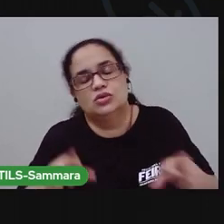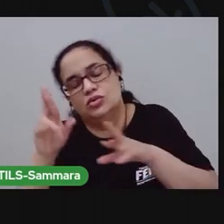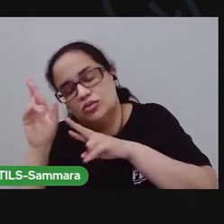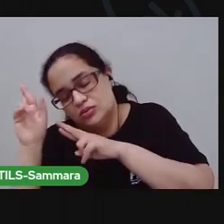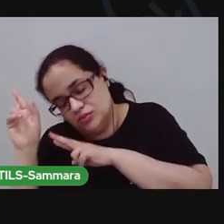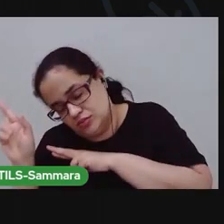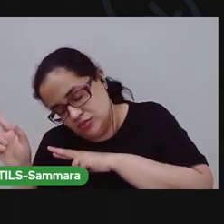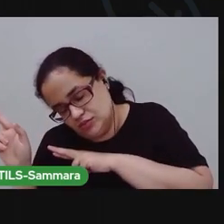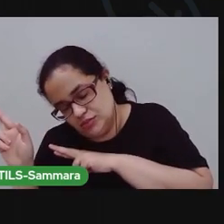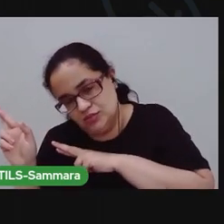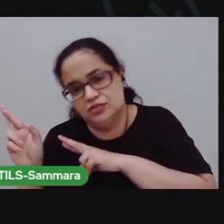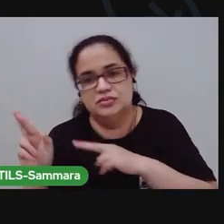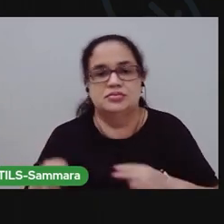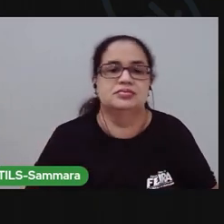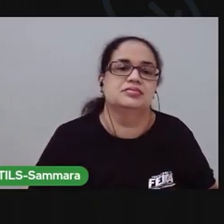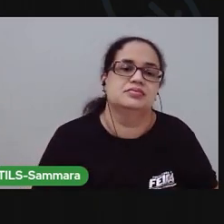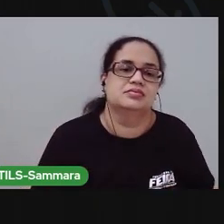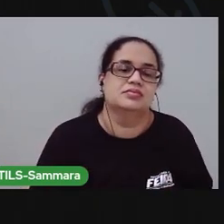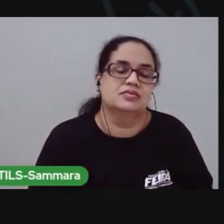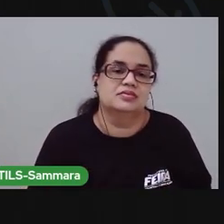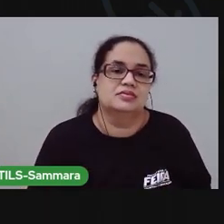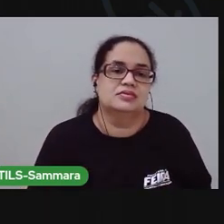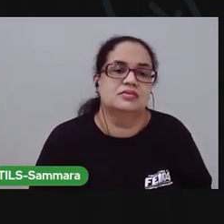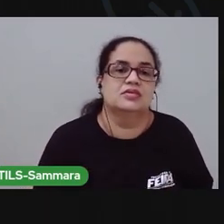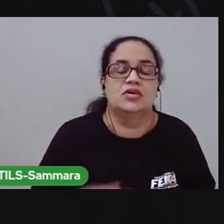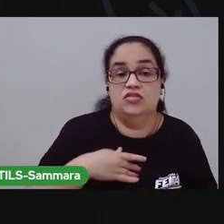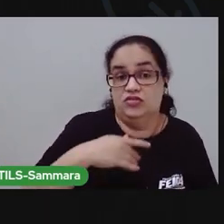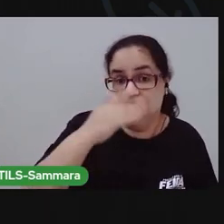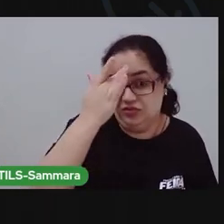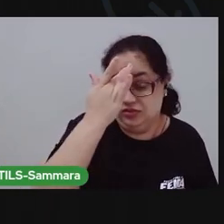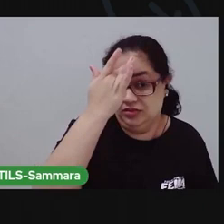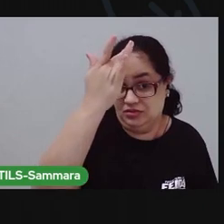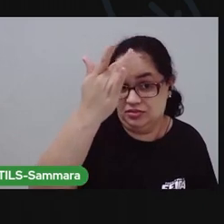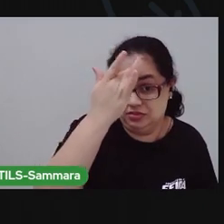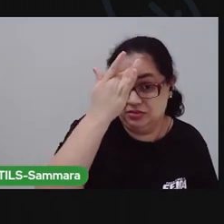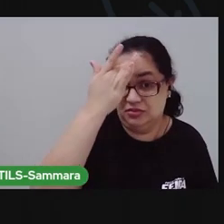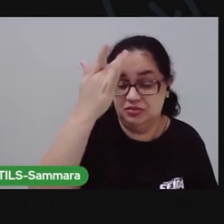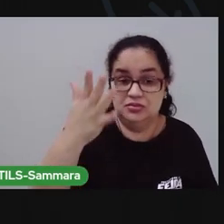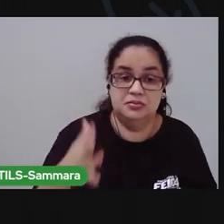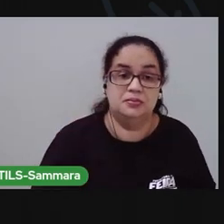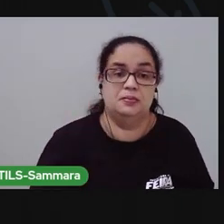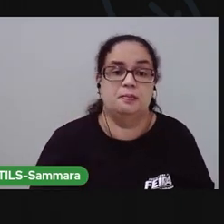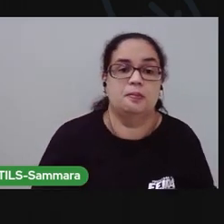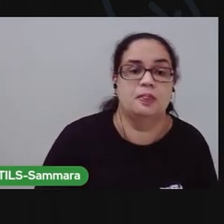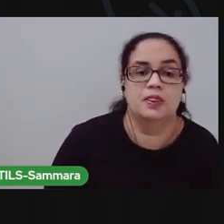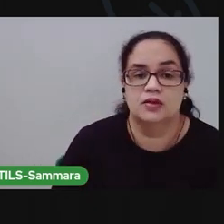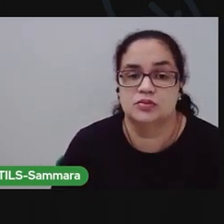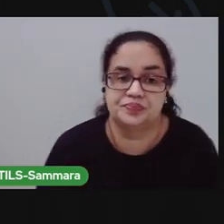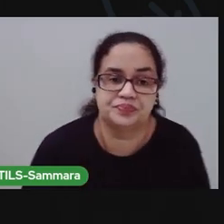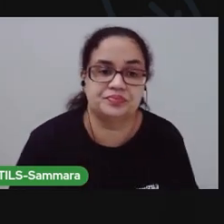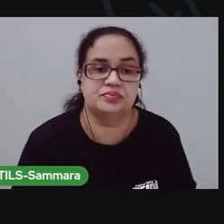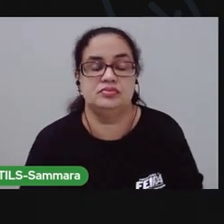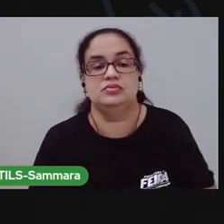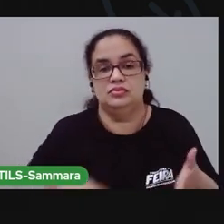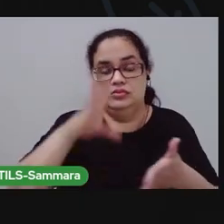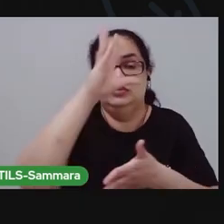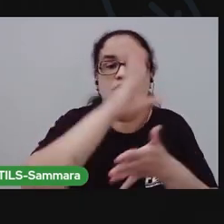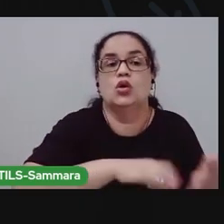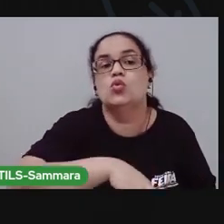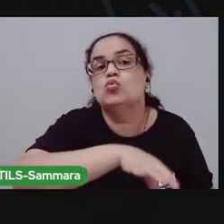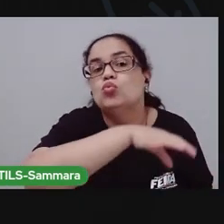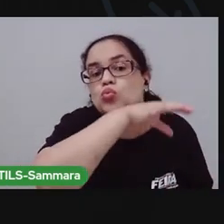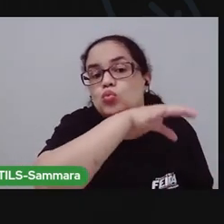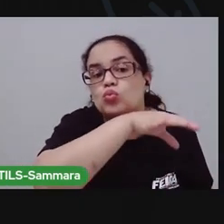Dormindo. Essas foram muito fáceis. Mas é quando você for fazer a mímica lá imitando os animais.